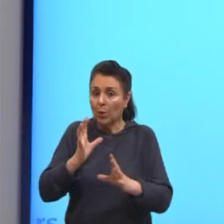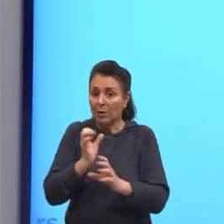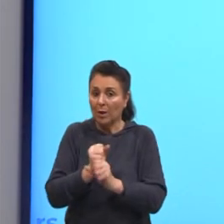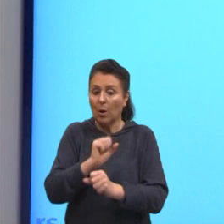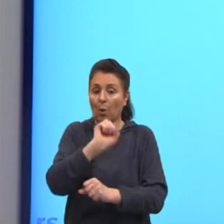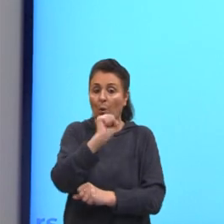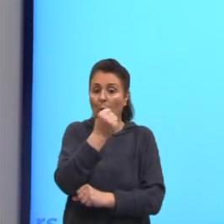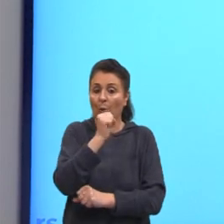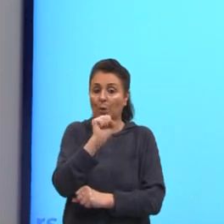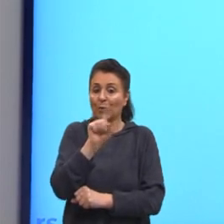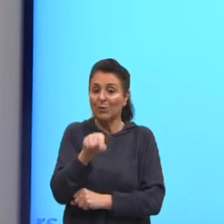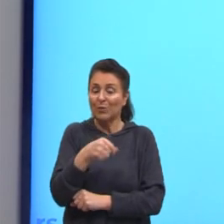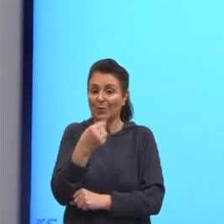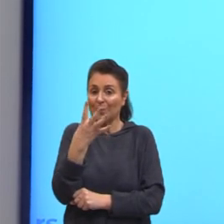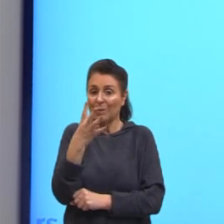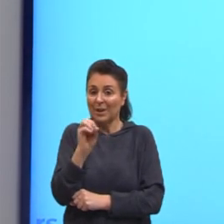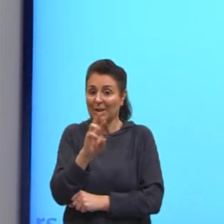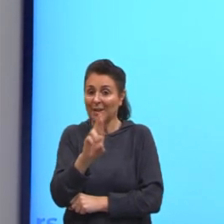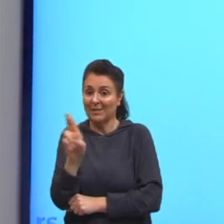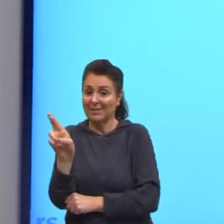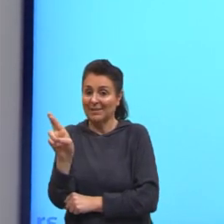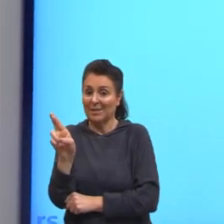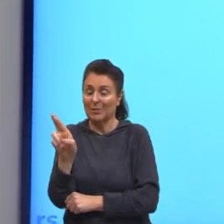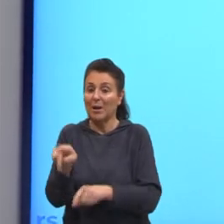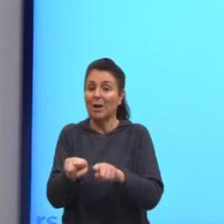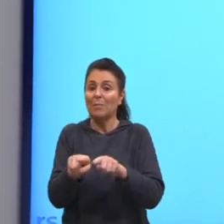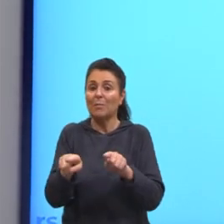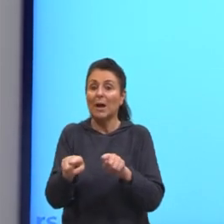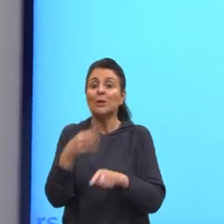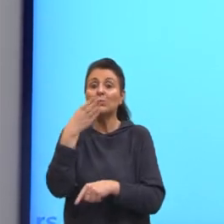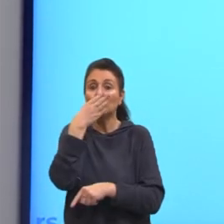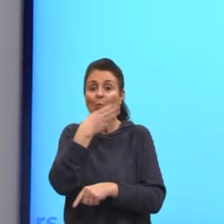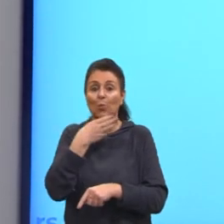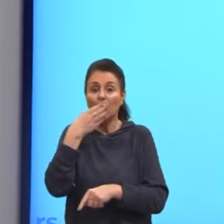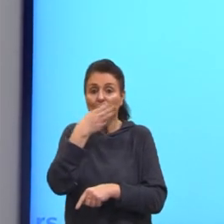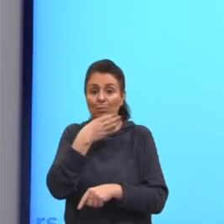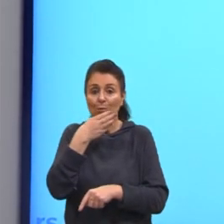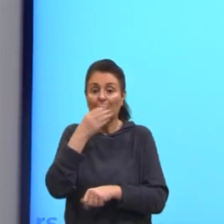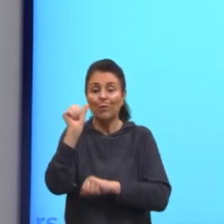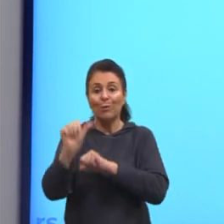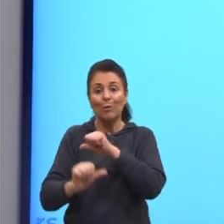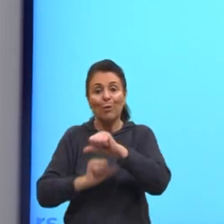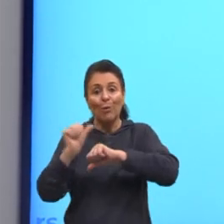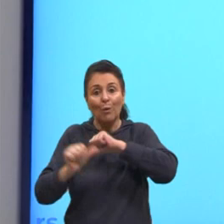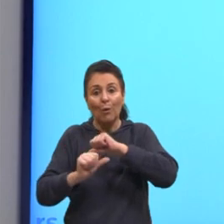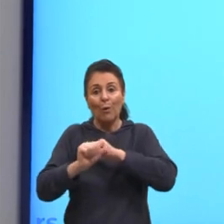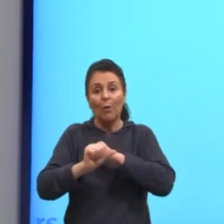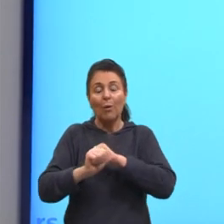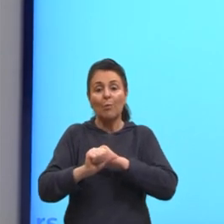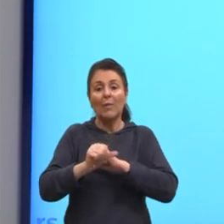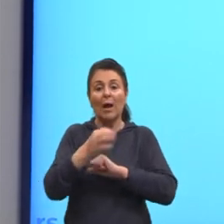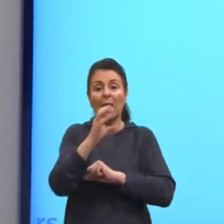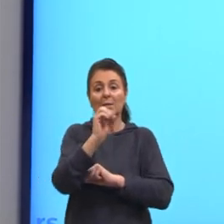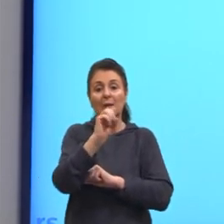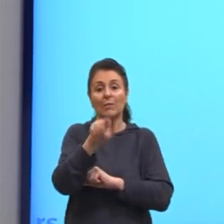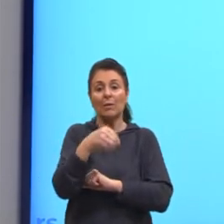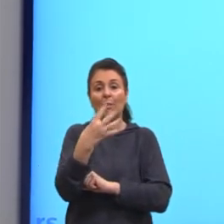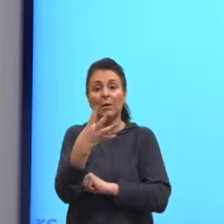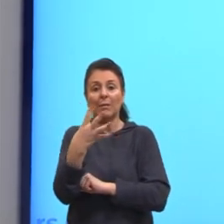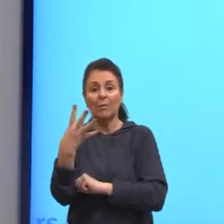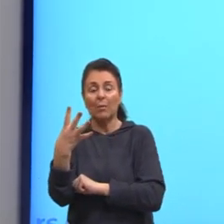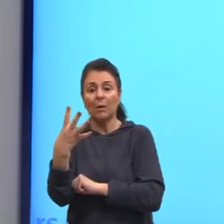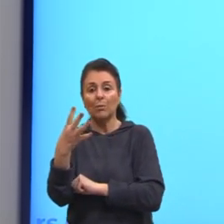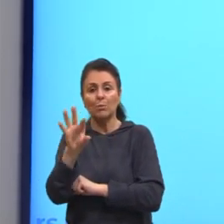R$ 8,40, mas agora o açúcar passou para R$ 0,44. Então, quanto que eu vou